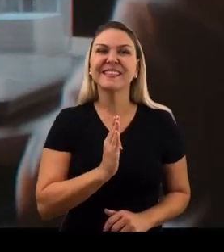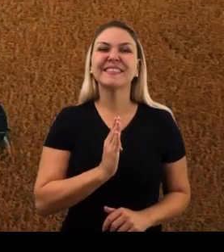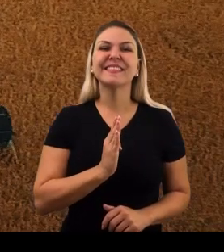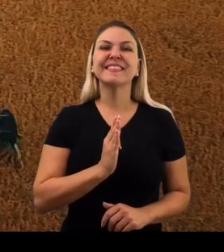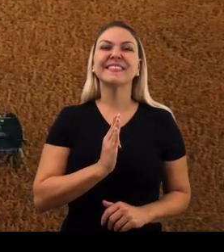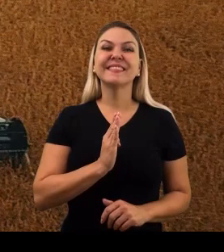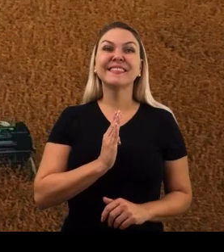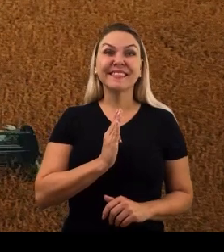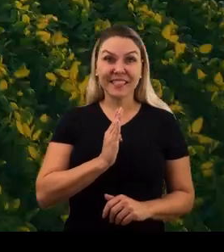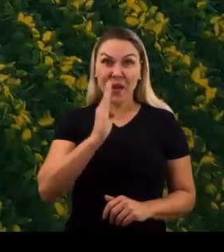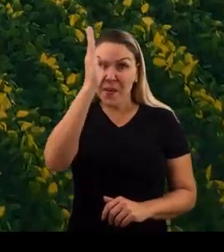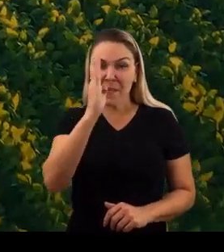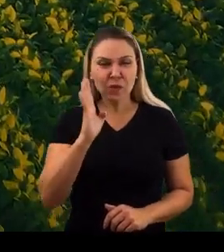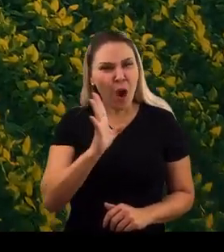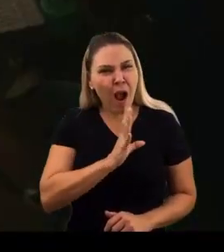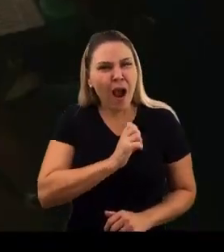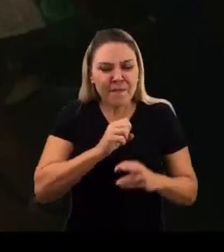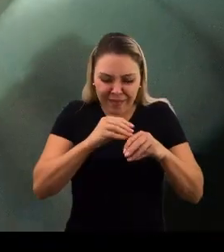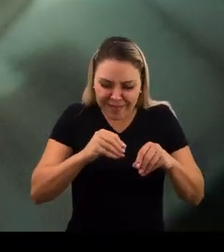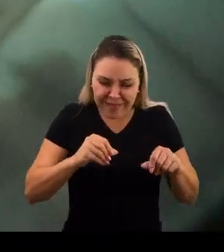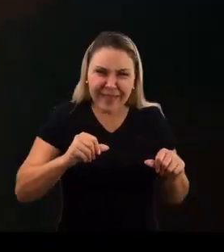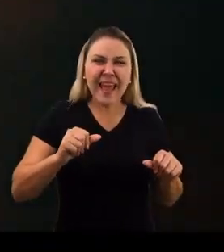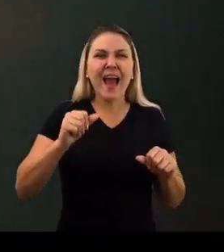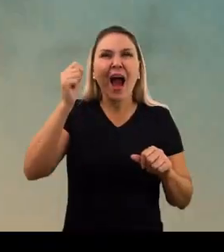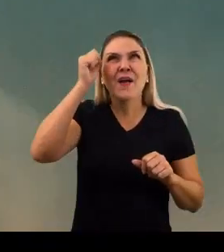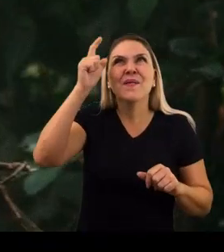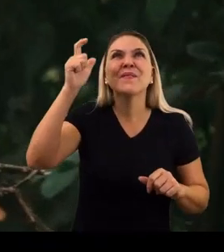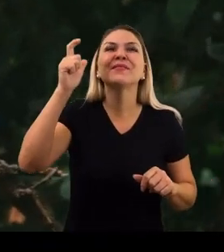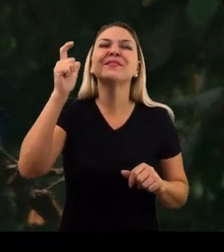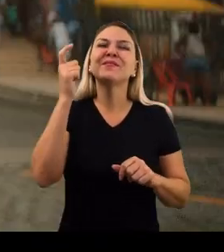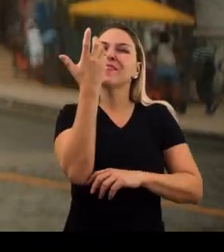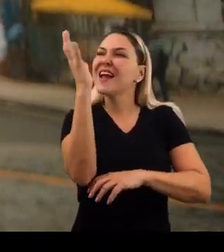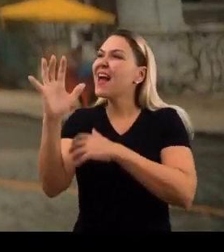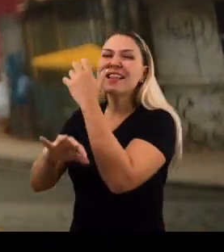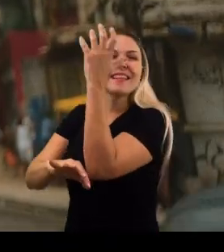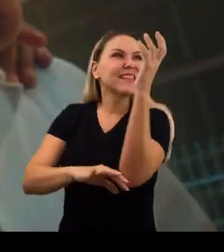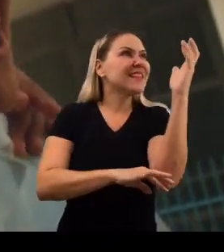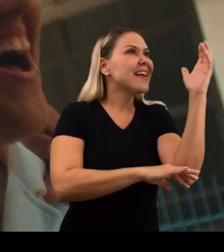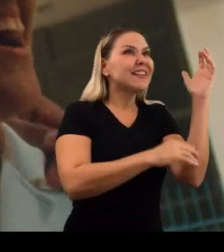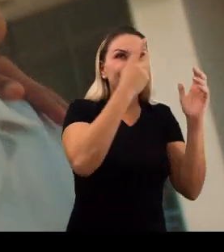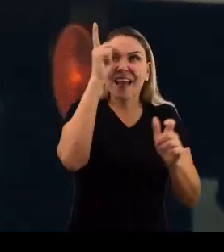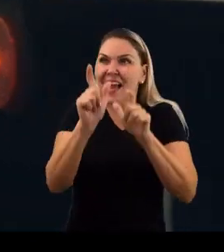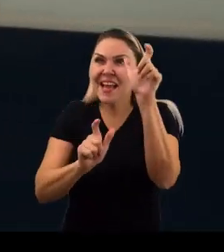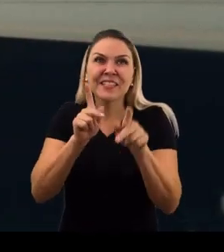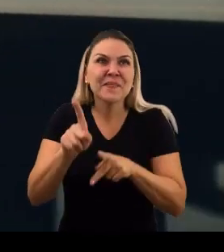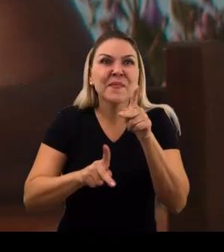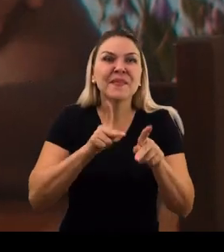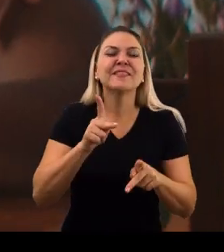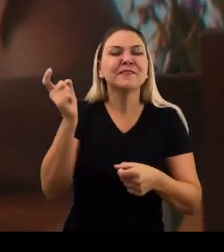O Brasil que ama sua terra Sua cultura, sua natureza Sua gente Voltou